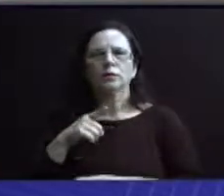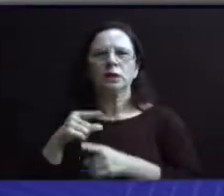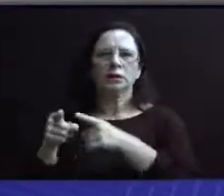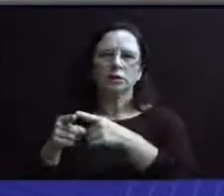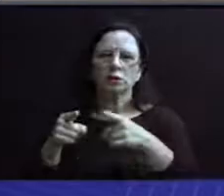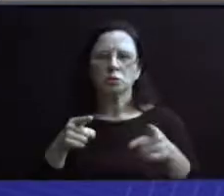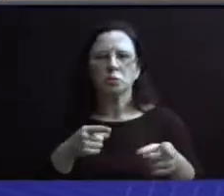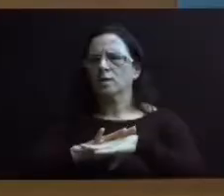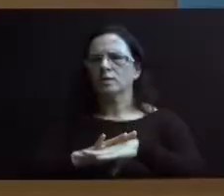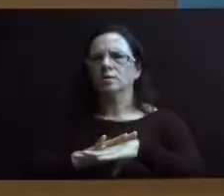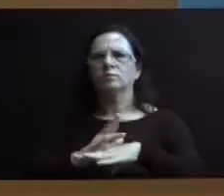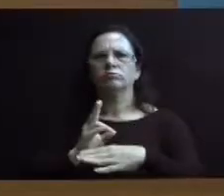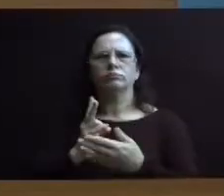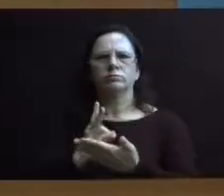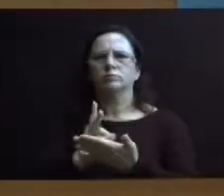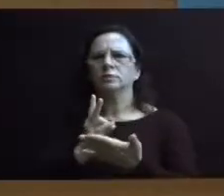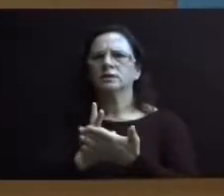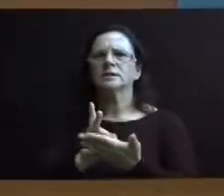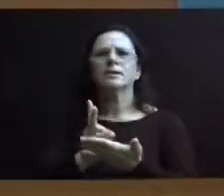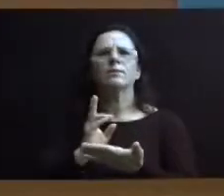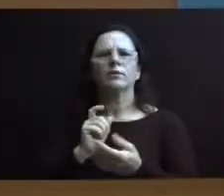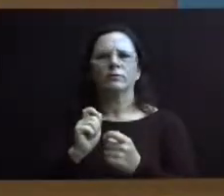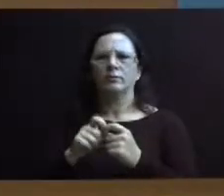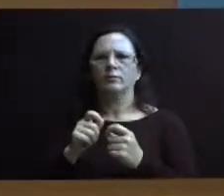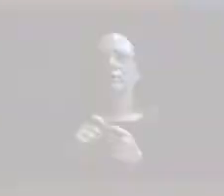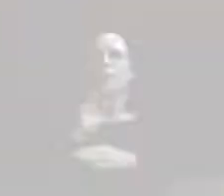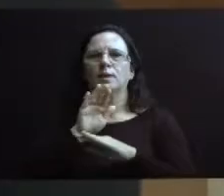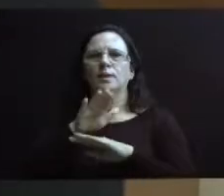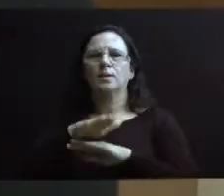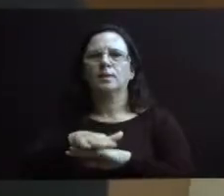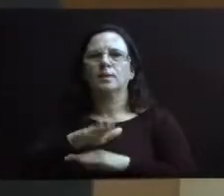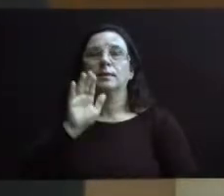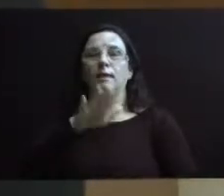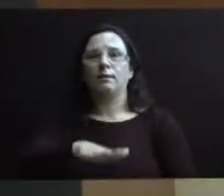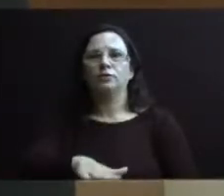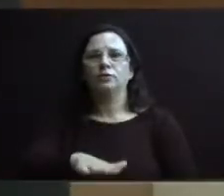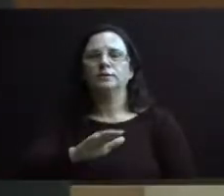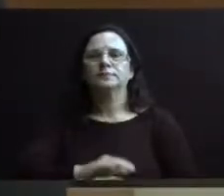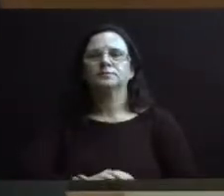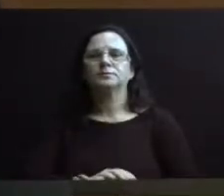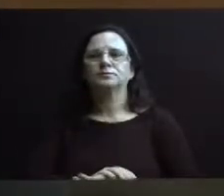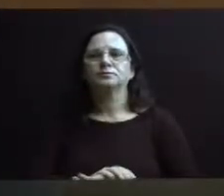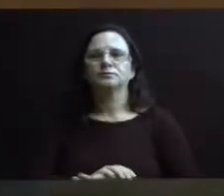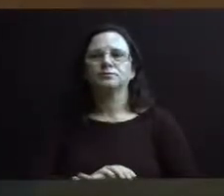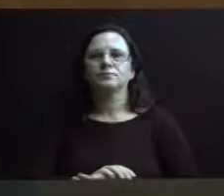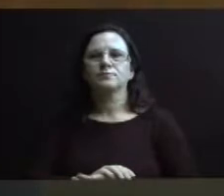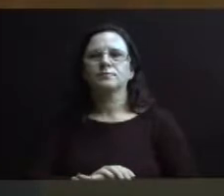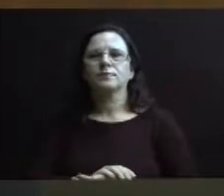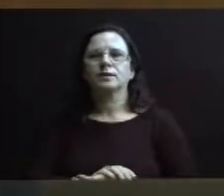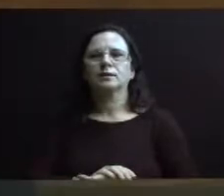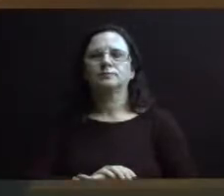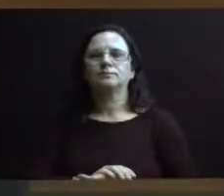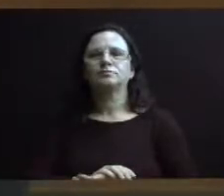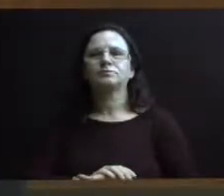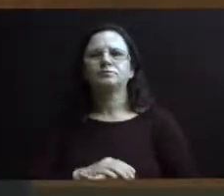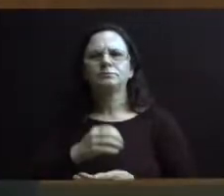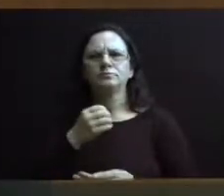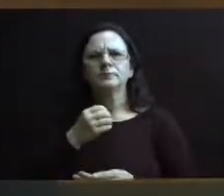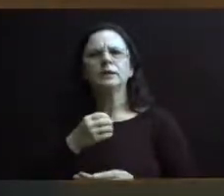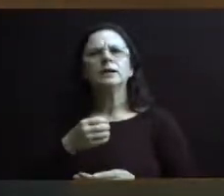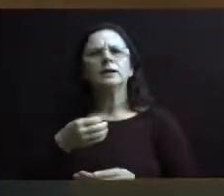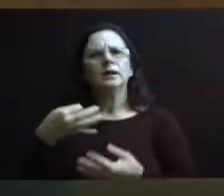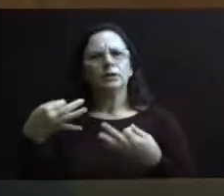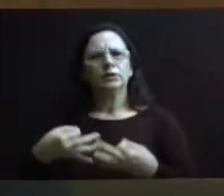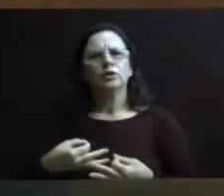respondeu as perguntas a ela feitas. Realmente é um momento que é uma previsão legal a prestação de contas da